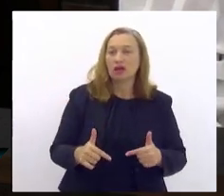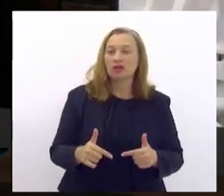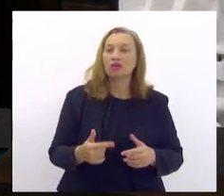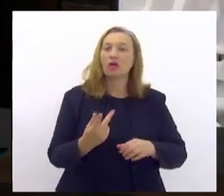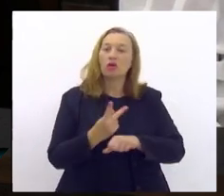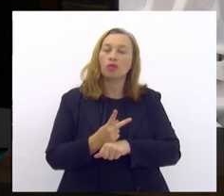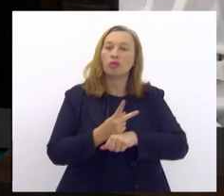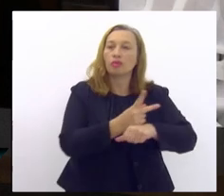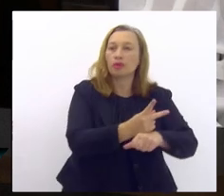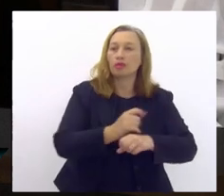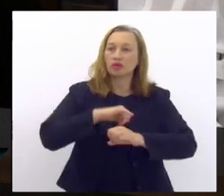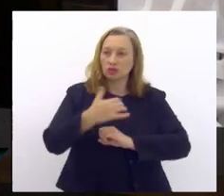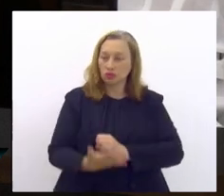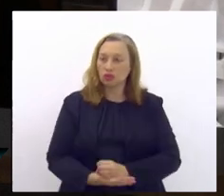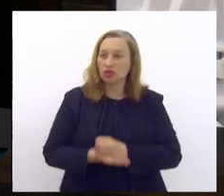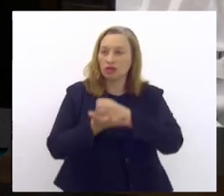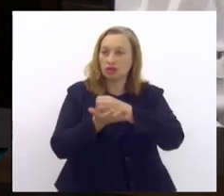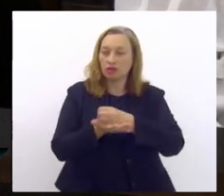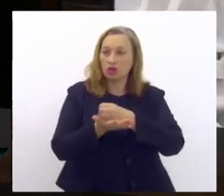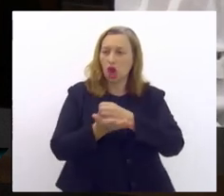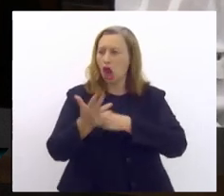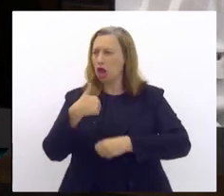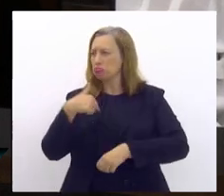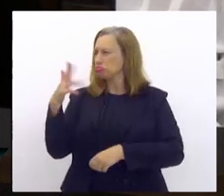sustentabilidade social, que nunca divulguei,